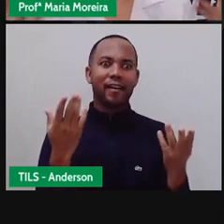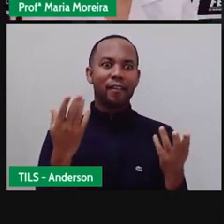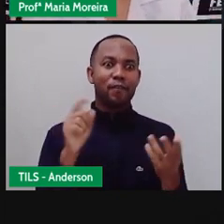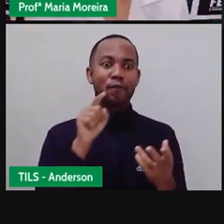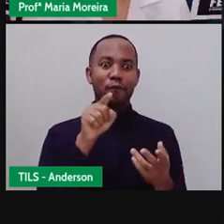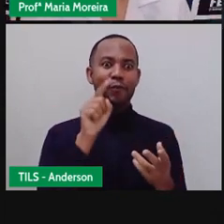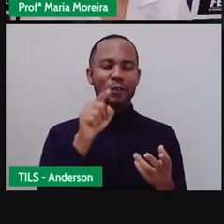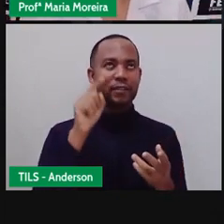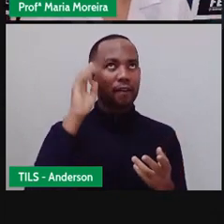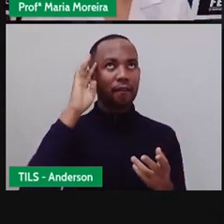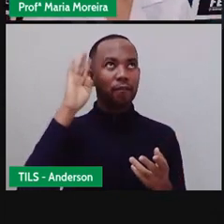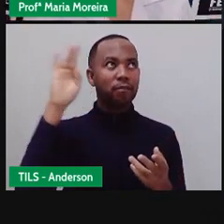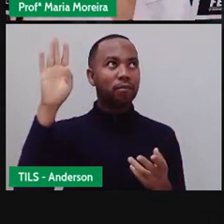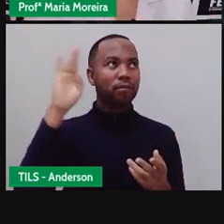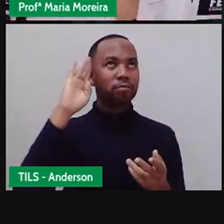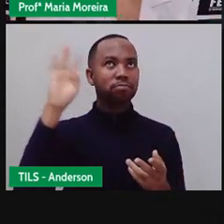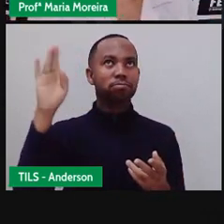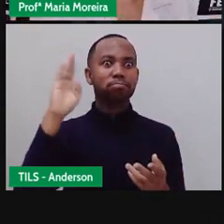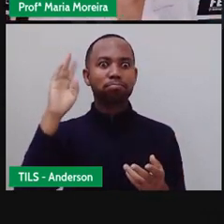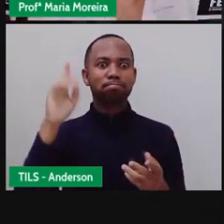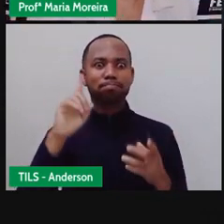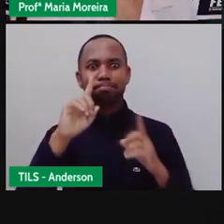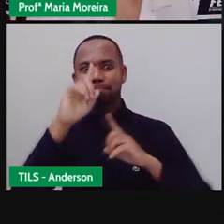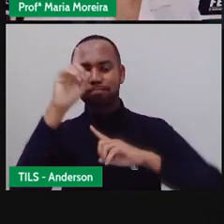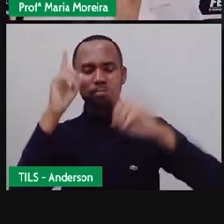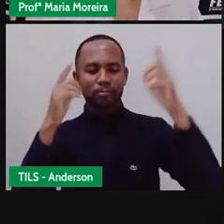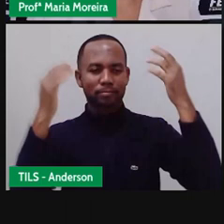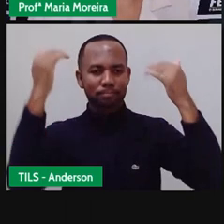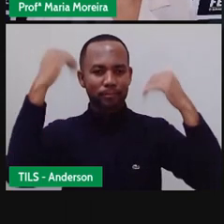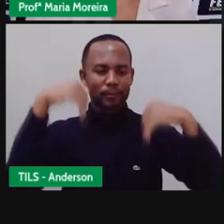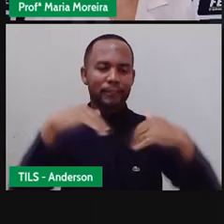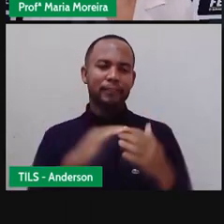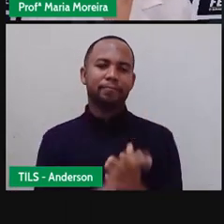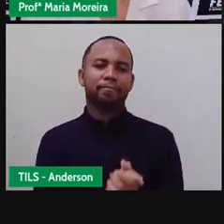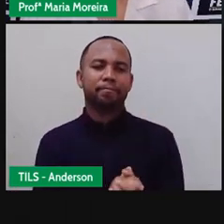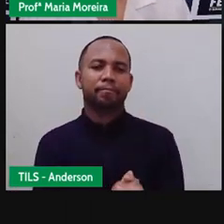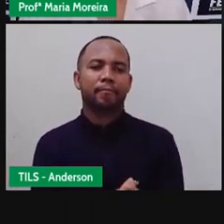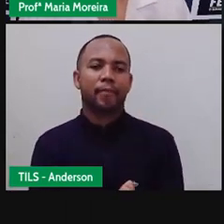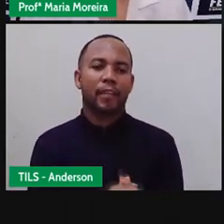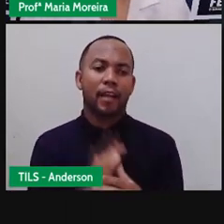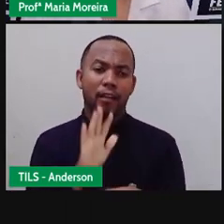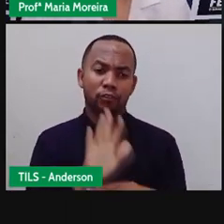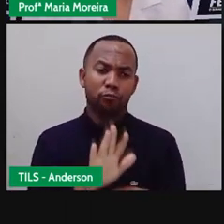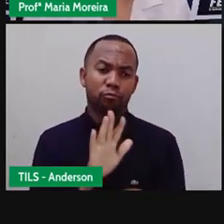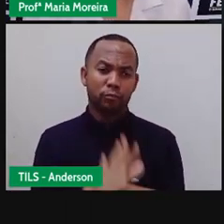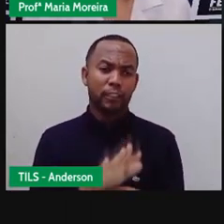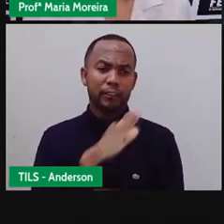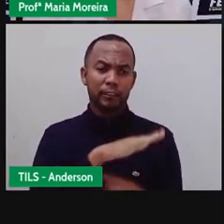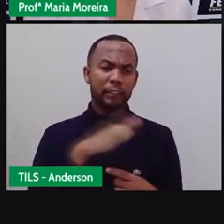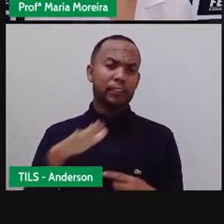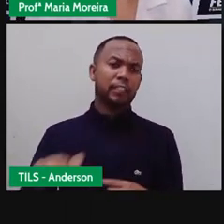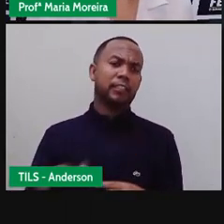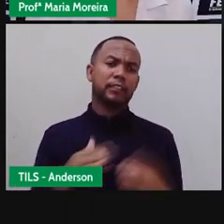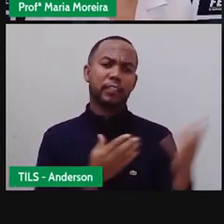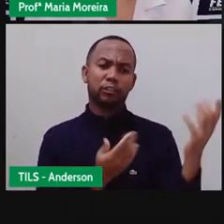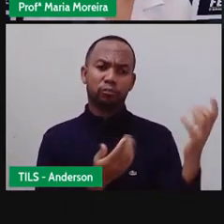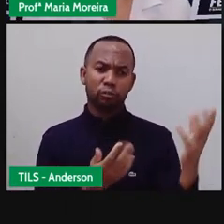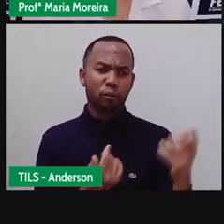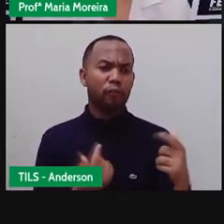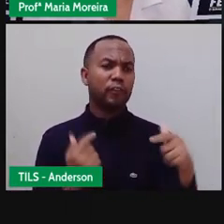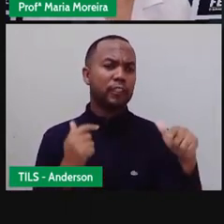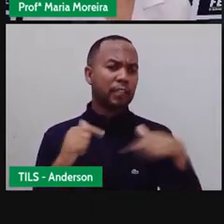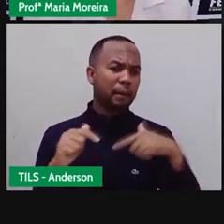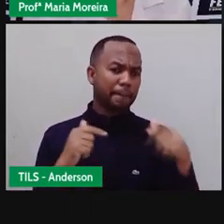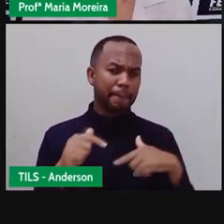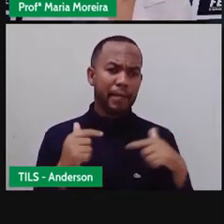que a gente desconhece. Bom, é a internet, né? A web, ela ajuda crianças e adolescentes em estudos, trabalhos e a